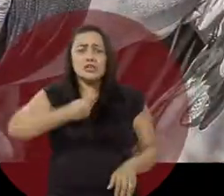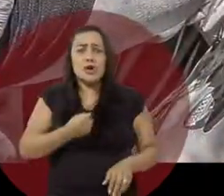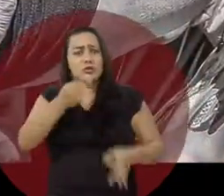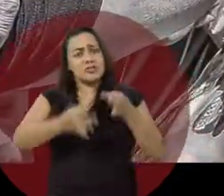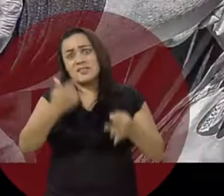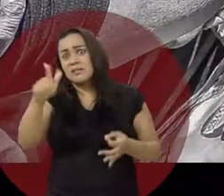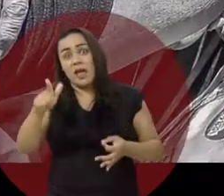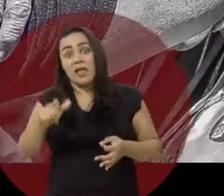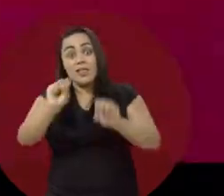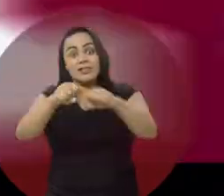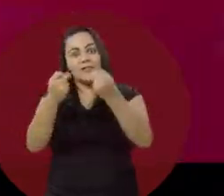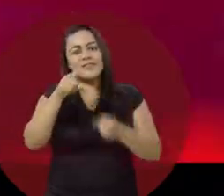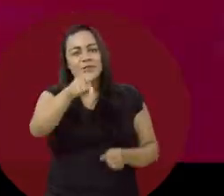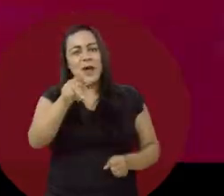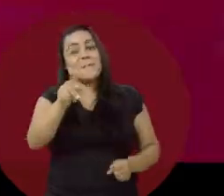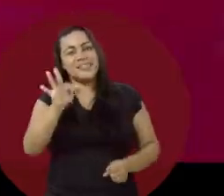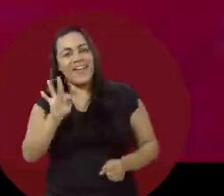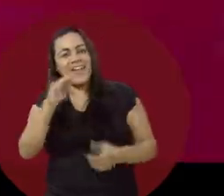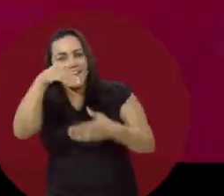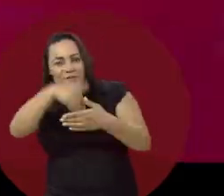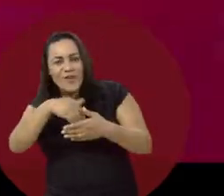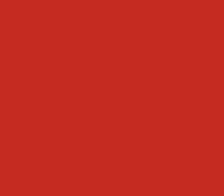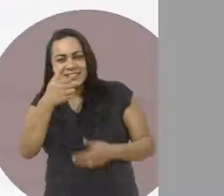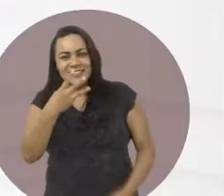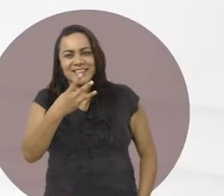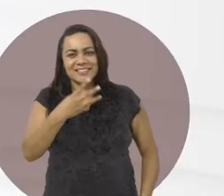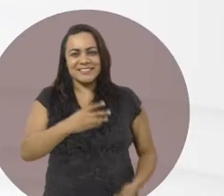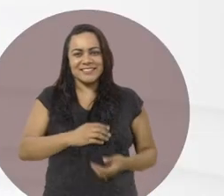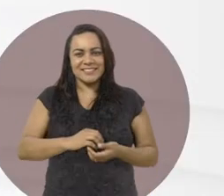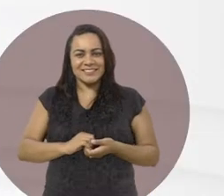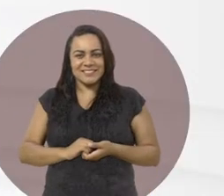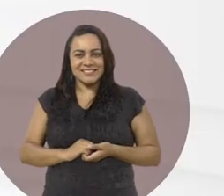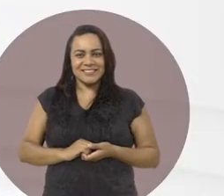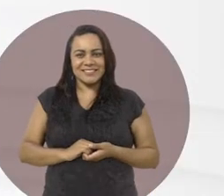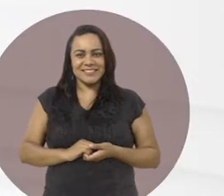ódio e injustiça. Quem defende você é o PT. Vote 13.